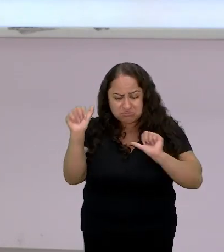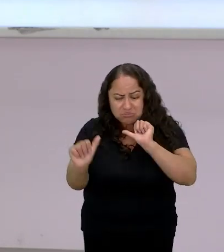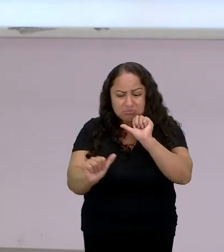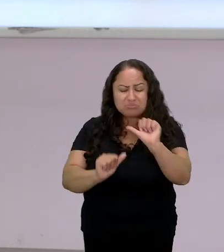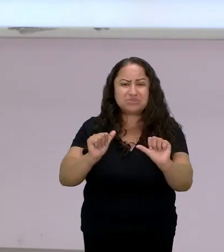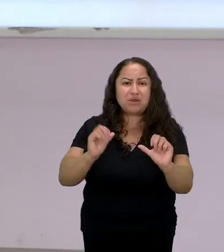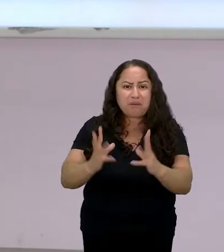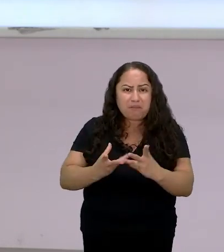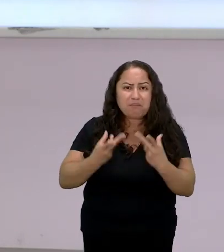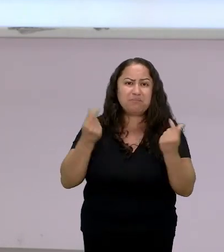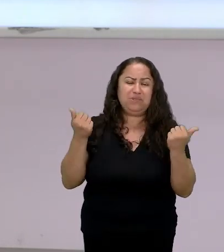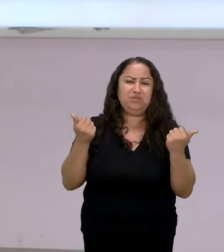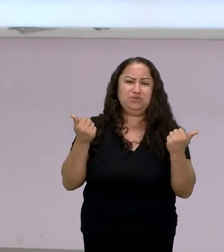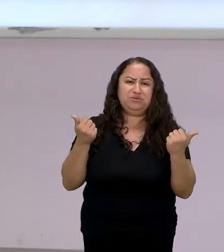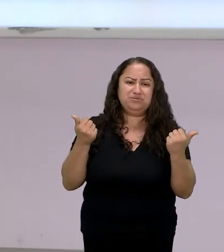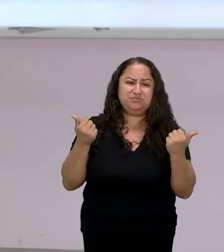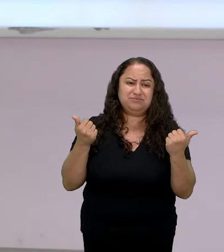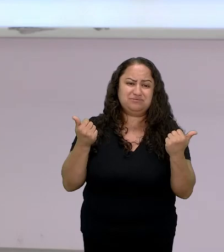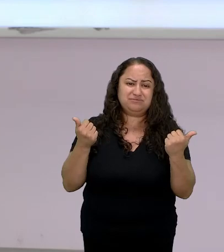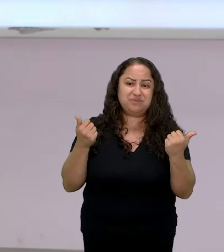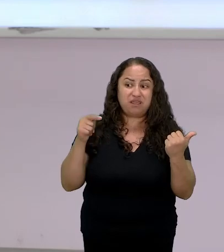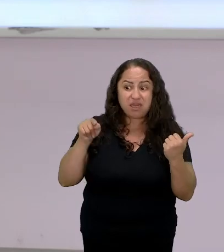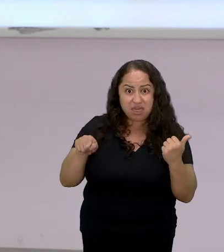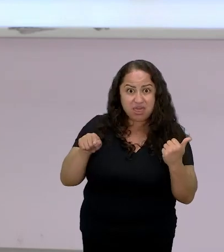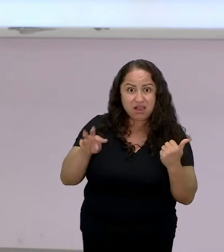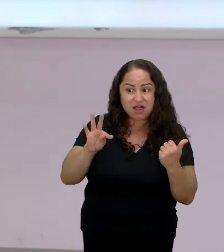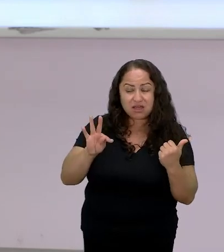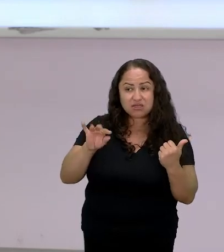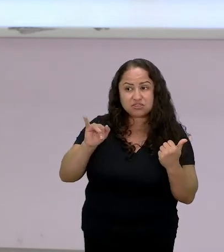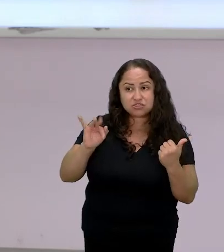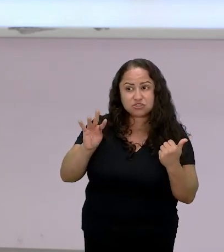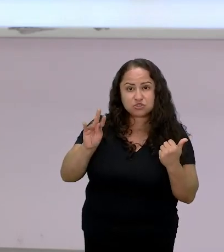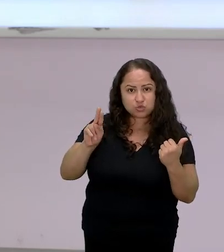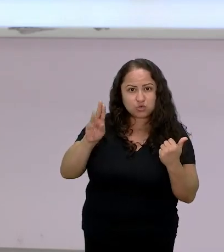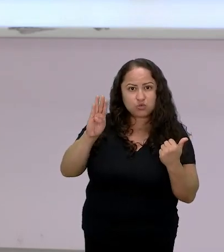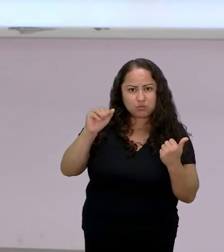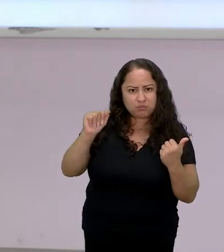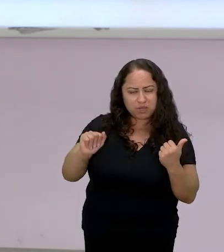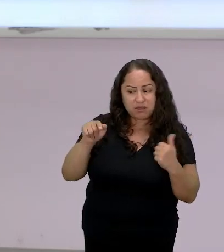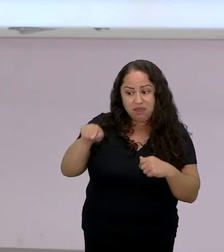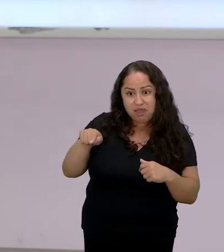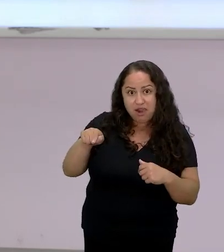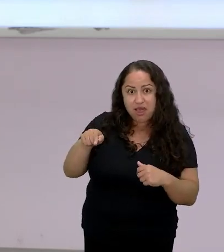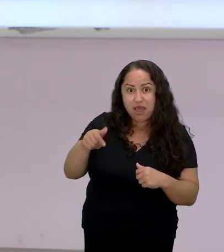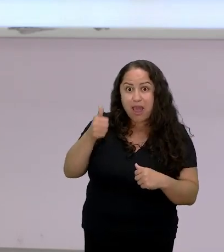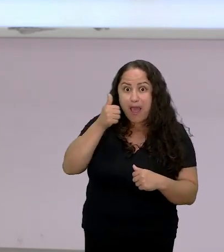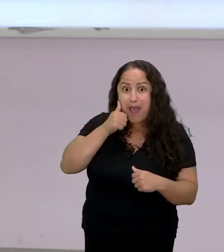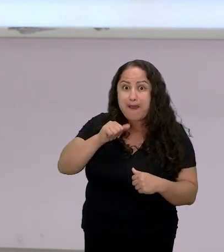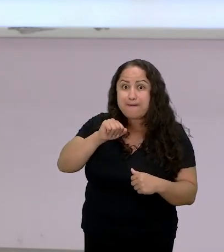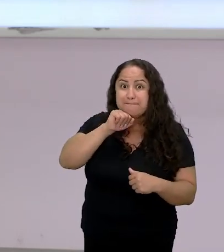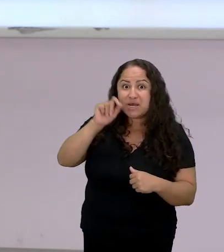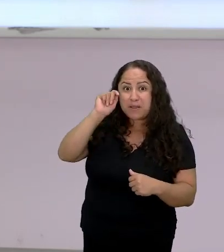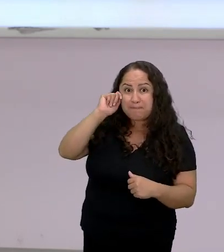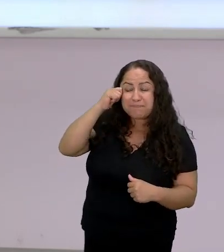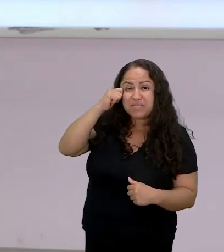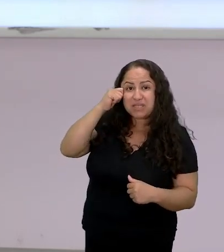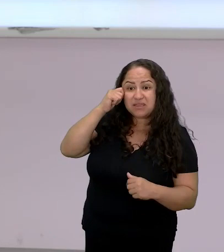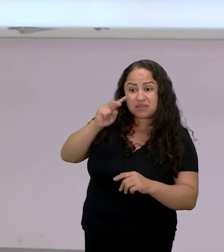porque ela cumpriu tão bem ela foi aí a mãe preta né cuidou das meninas